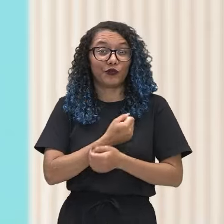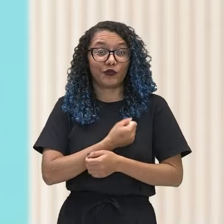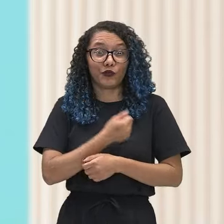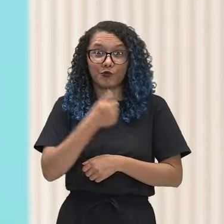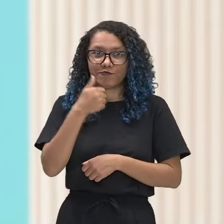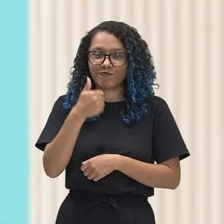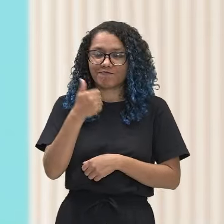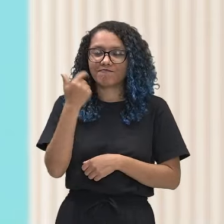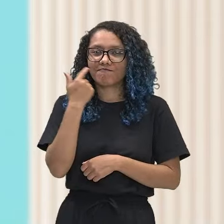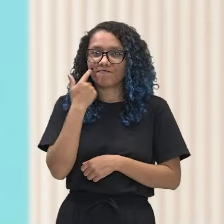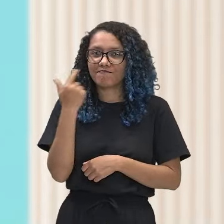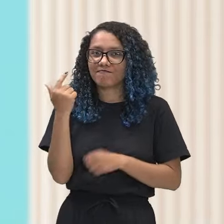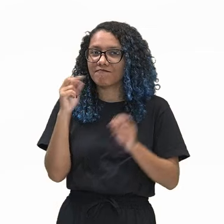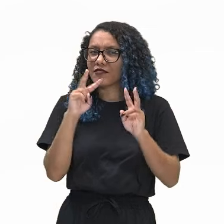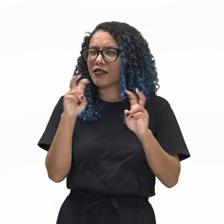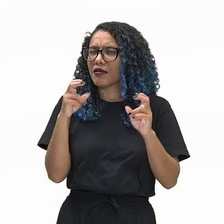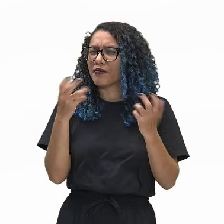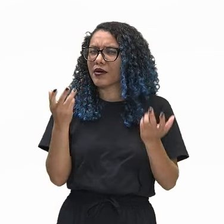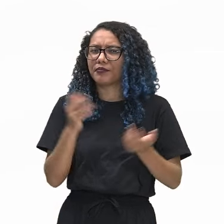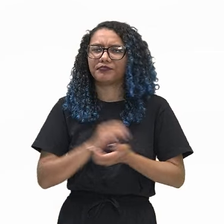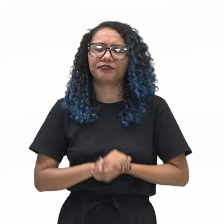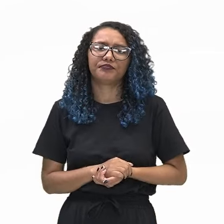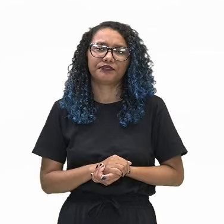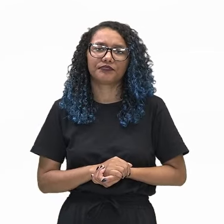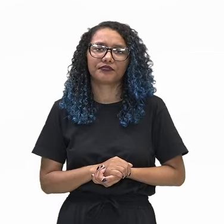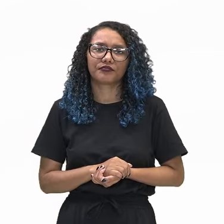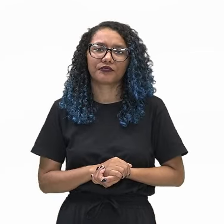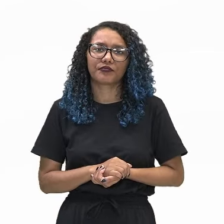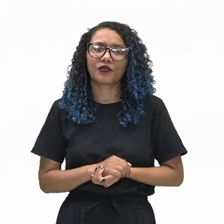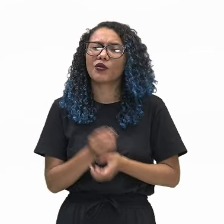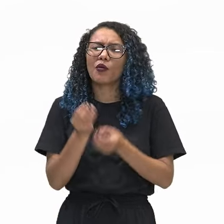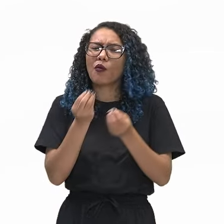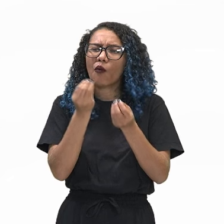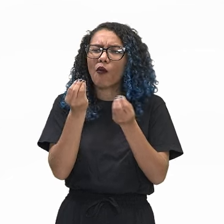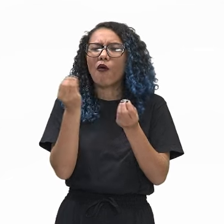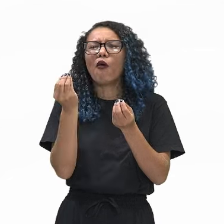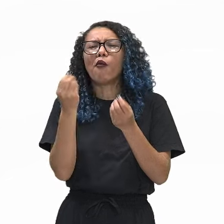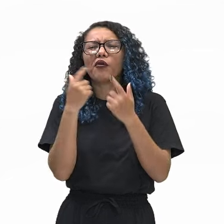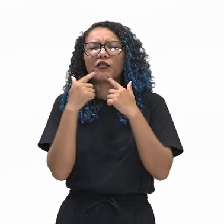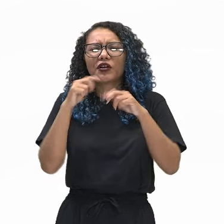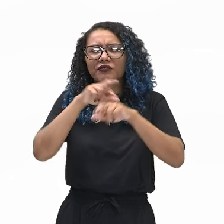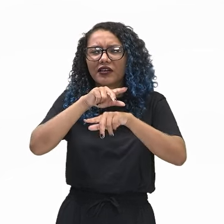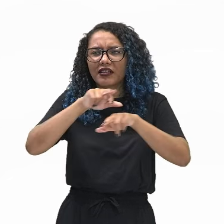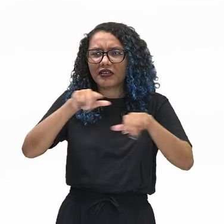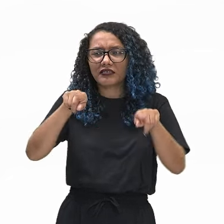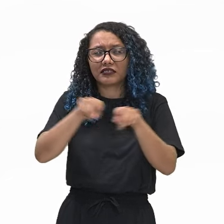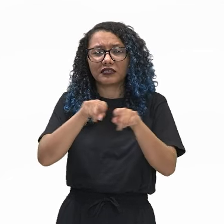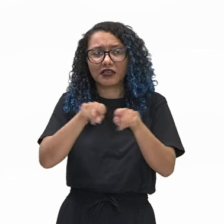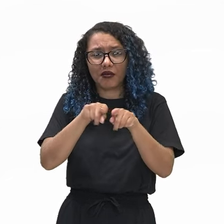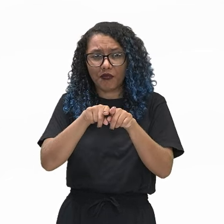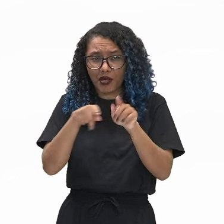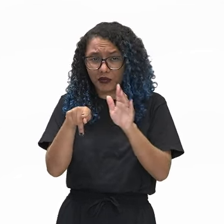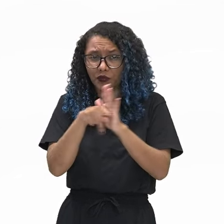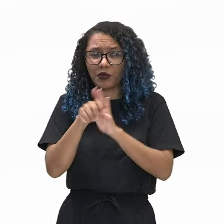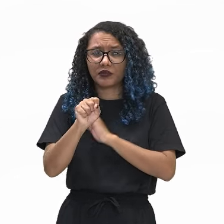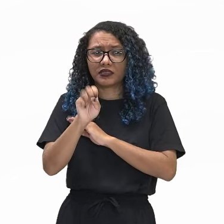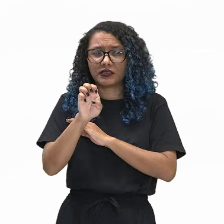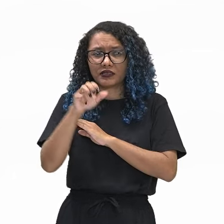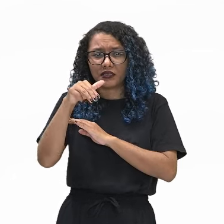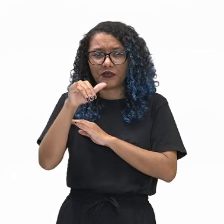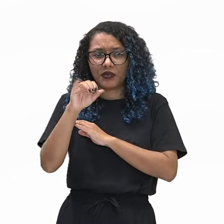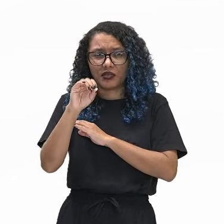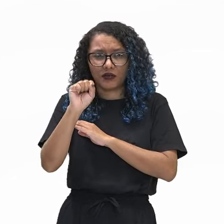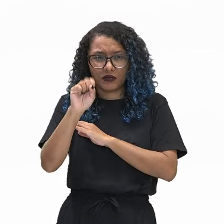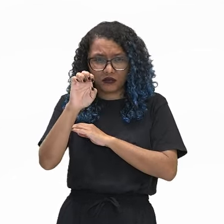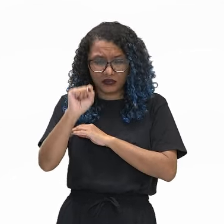que tem como objeto de conhecimento a apreciação das diferentes linguagens e suas semioses em funções